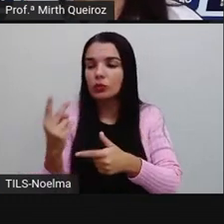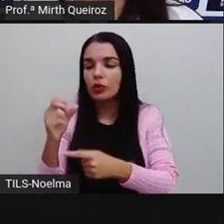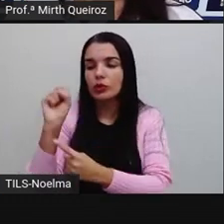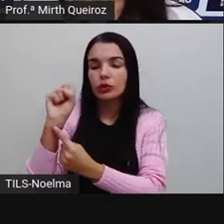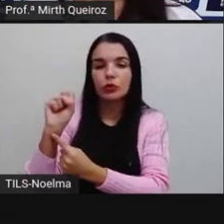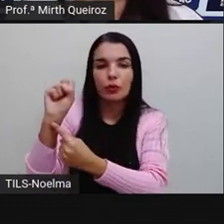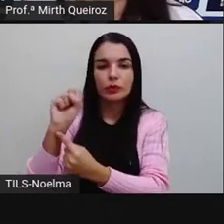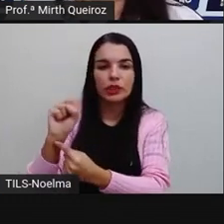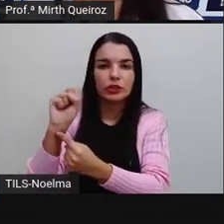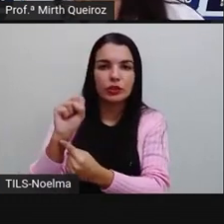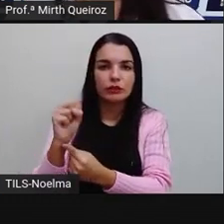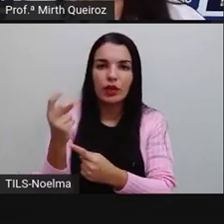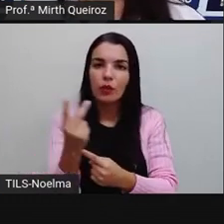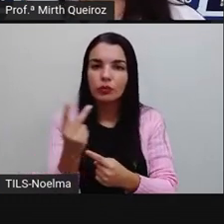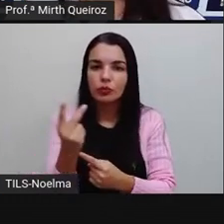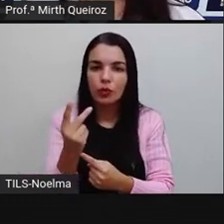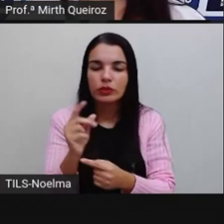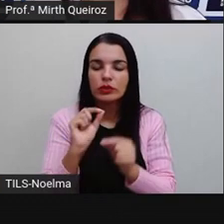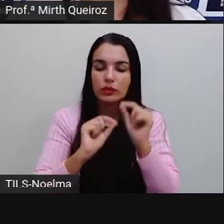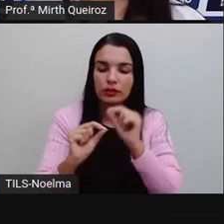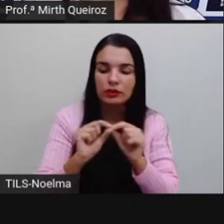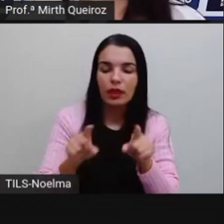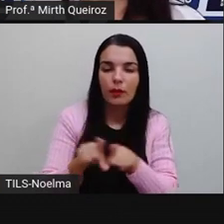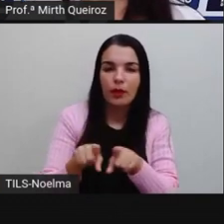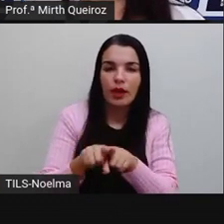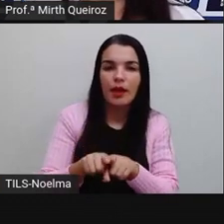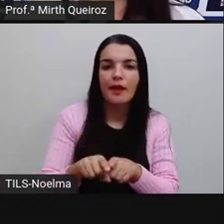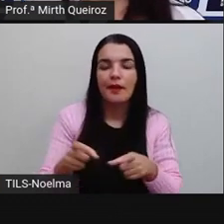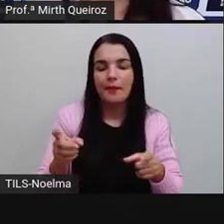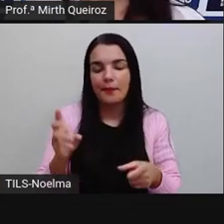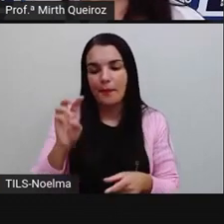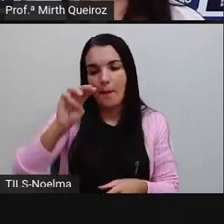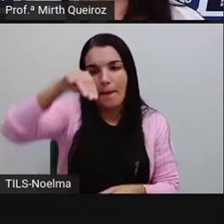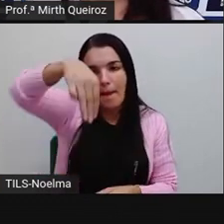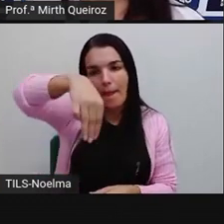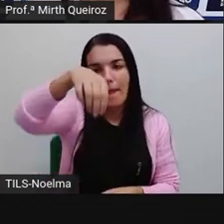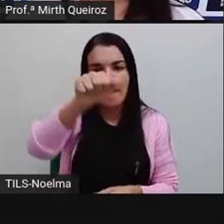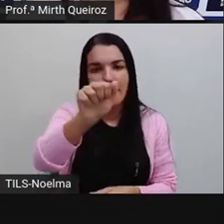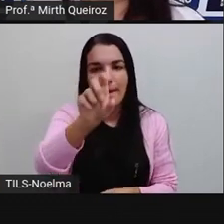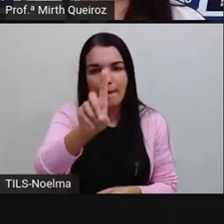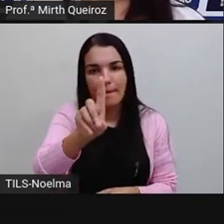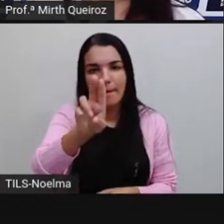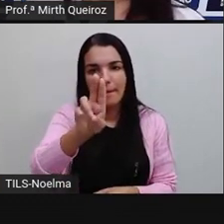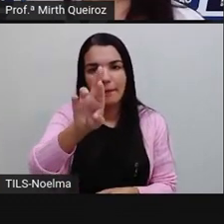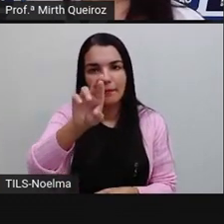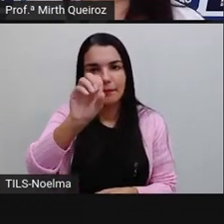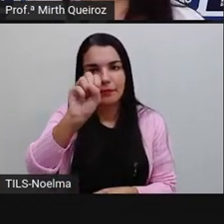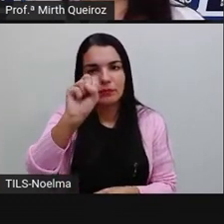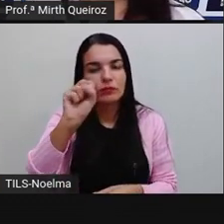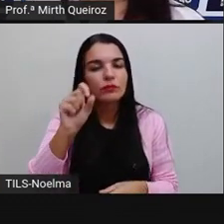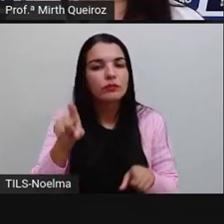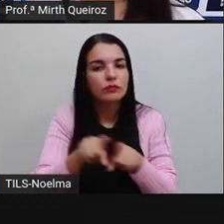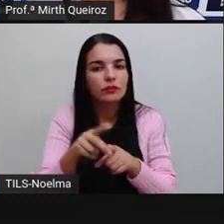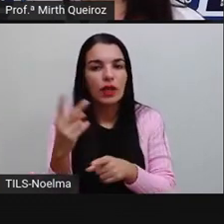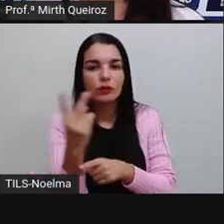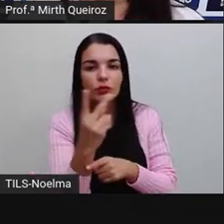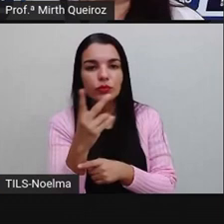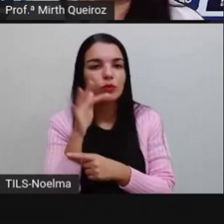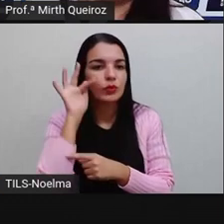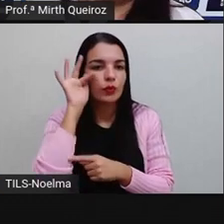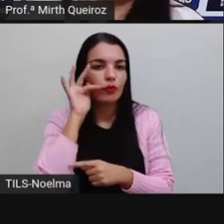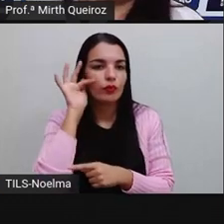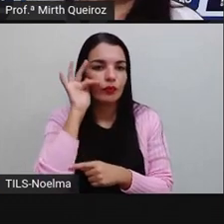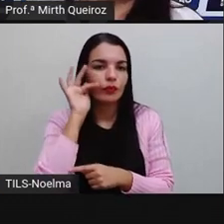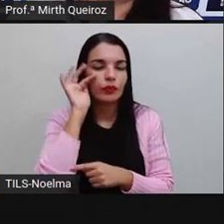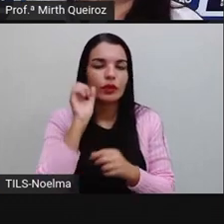a que se referem. Maduros vai concordar, neste caso aí, a abacate e melão, aos dois.